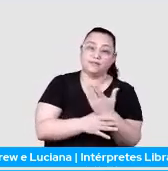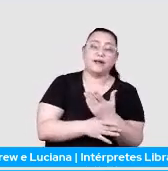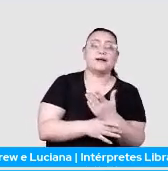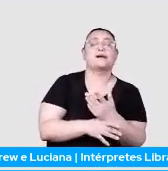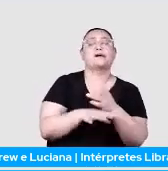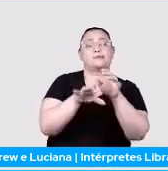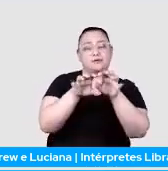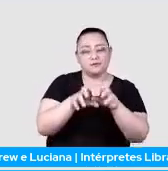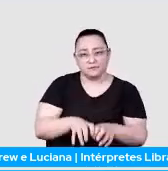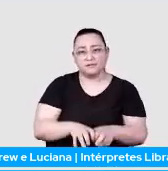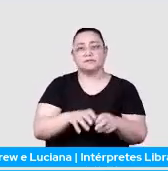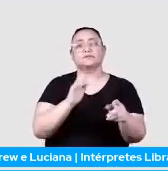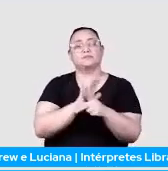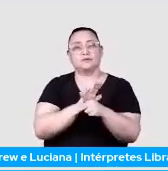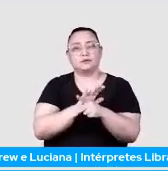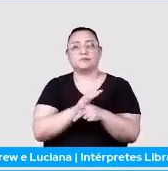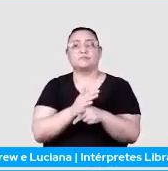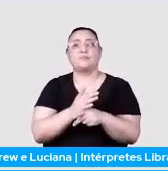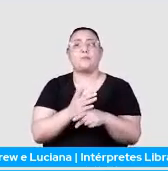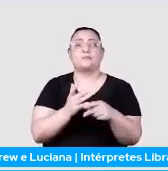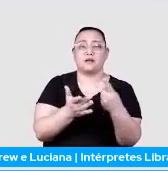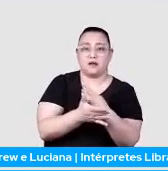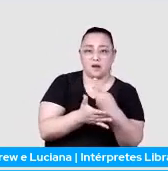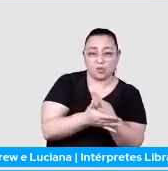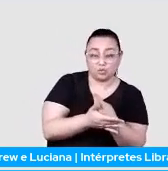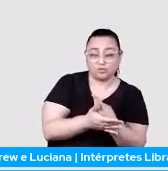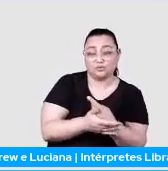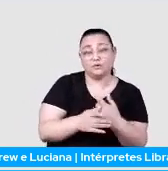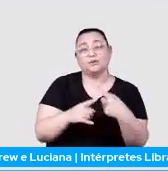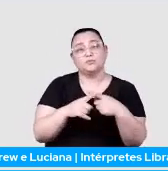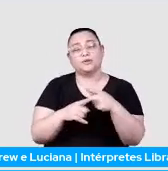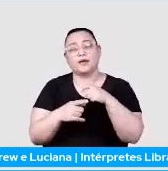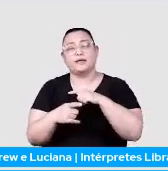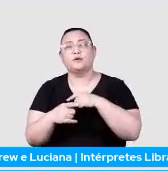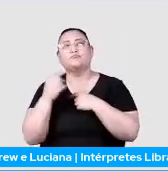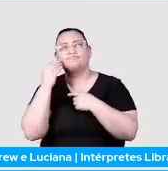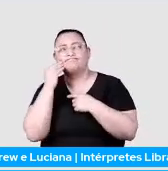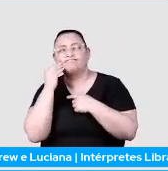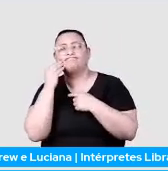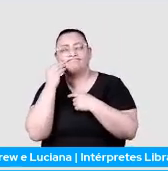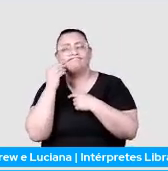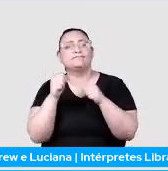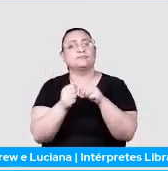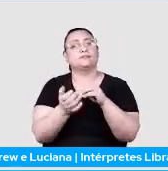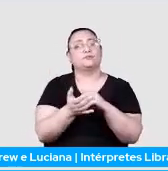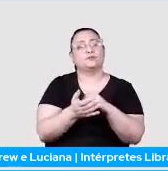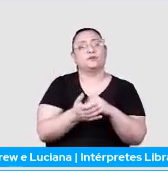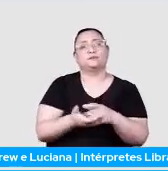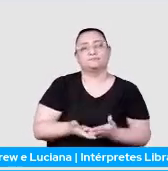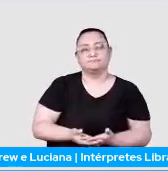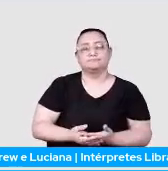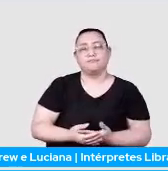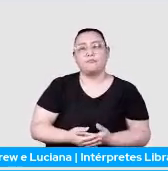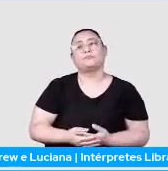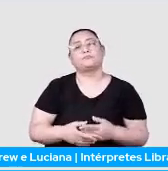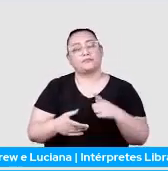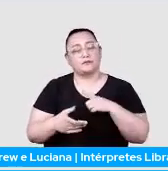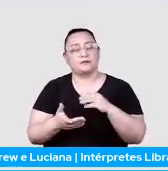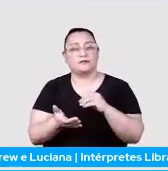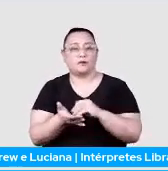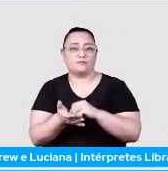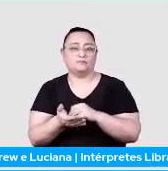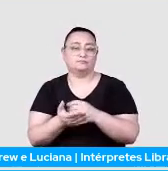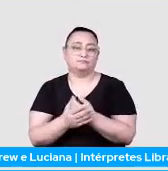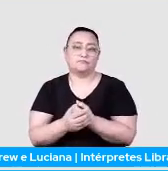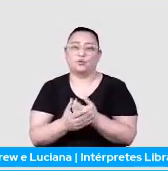erro, que aí o Scrapy entende que aquela aplicação não está ativa, aquela extensão não está ativa, desculpa.